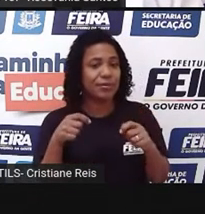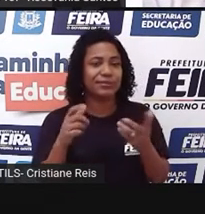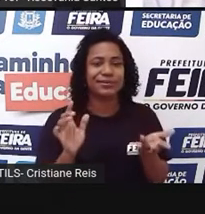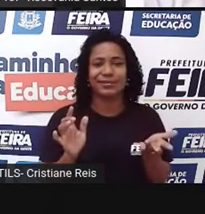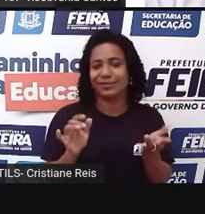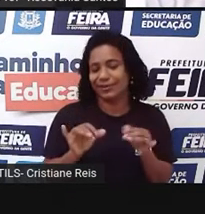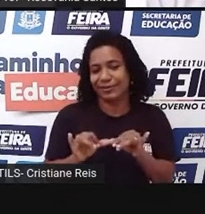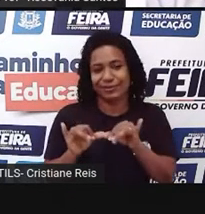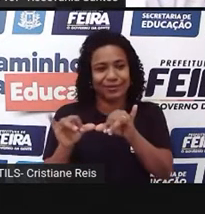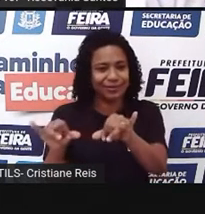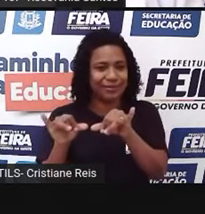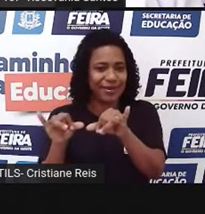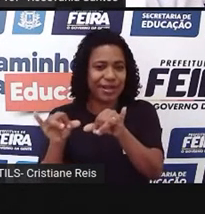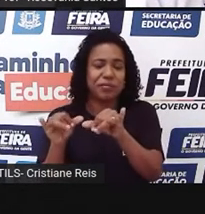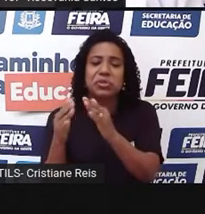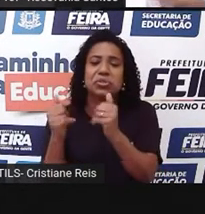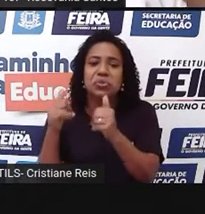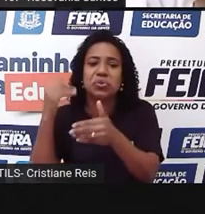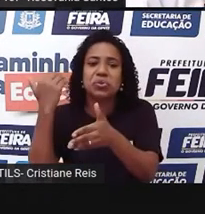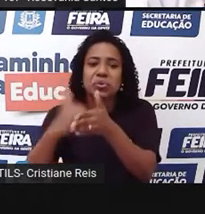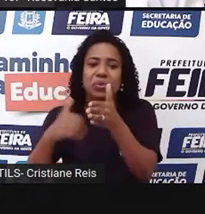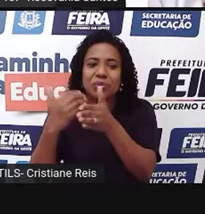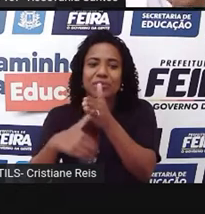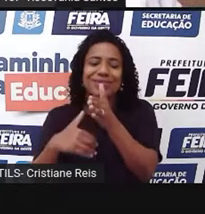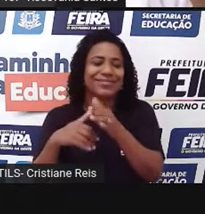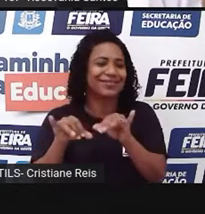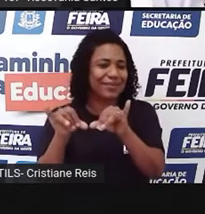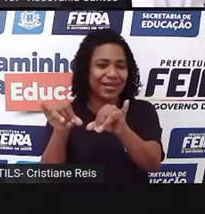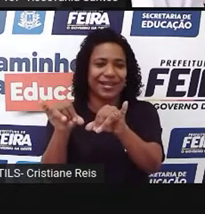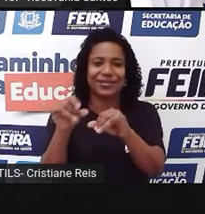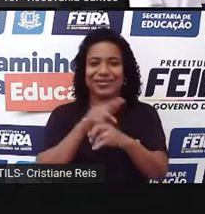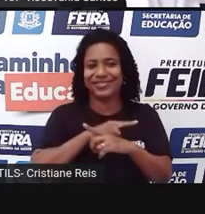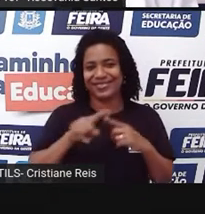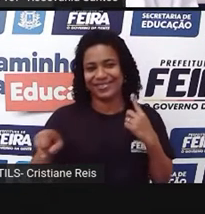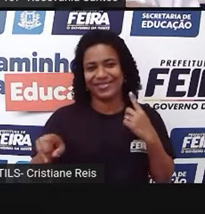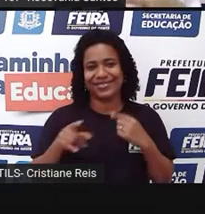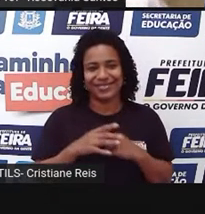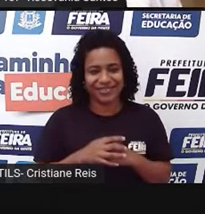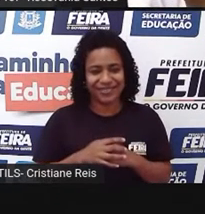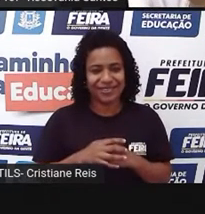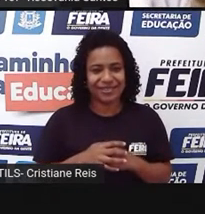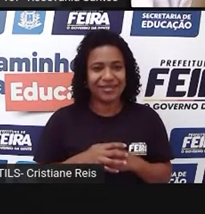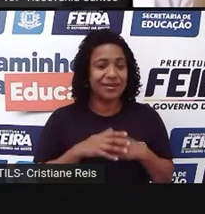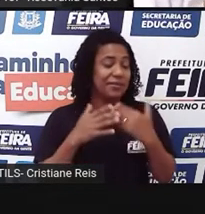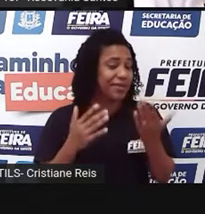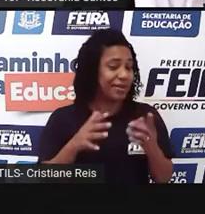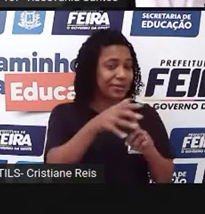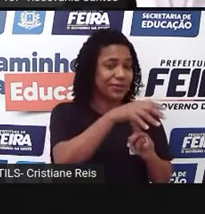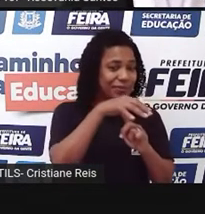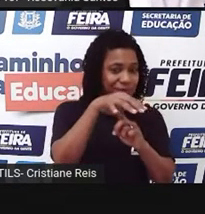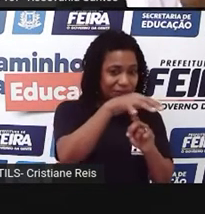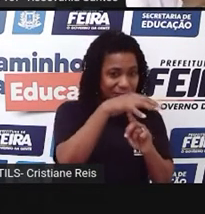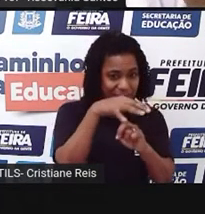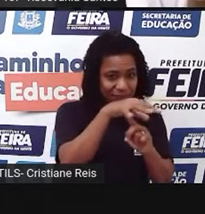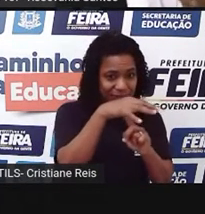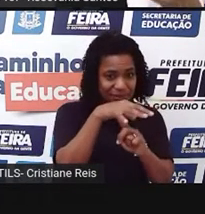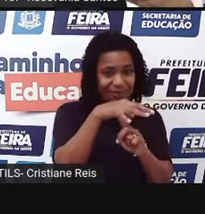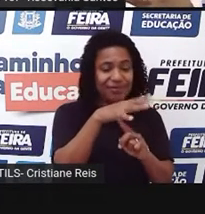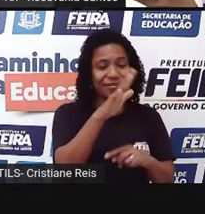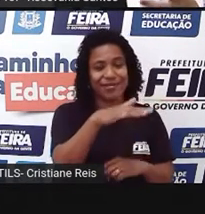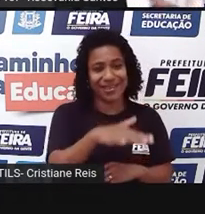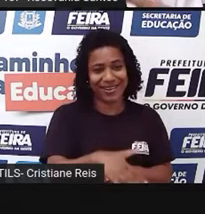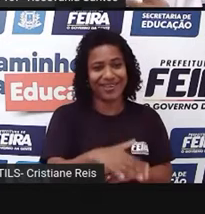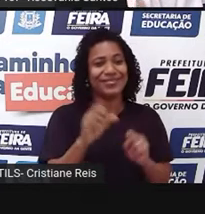descontinho ali, não acontece isso. E ainda, se você também for no supermercado, e não for no dia mesmo de chegar,